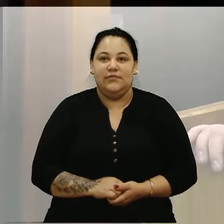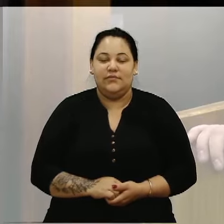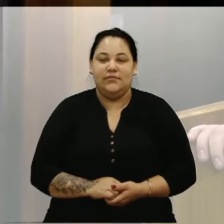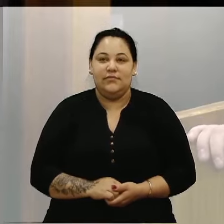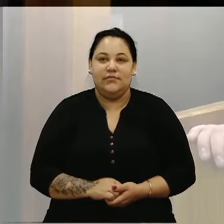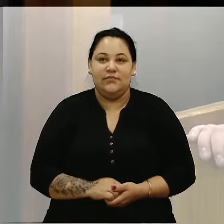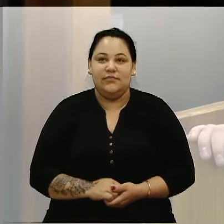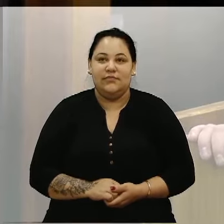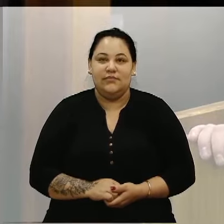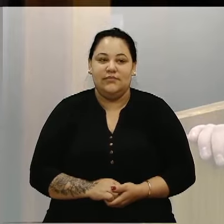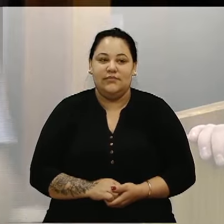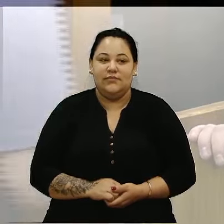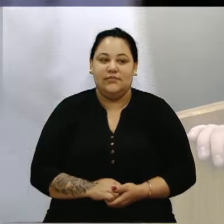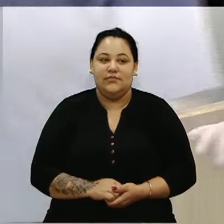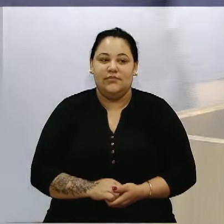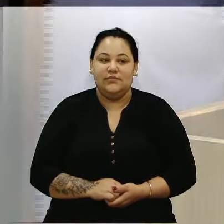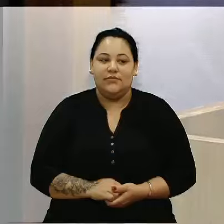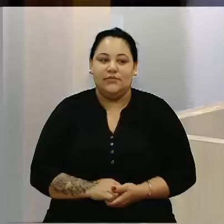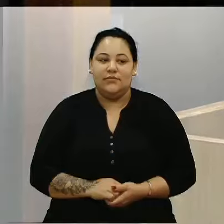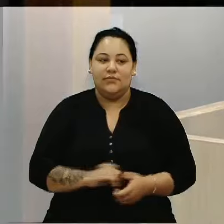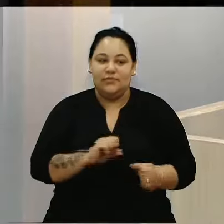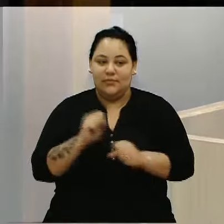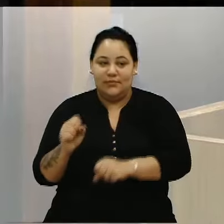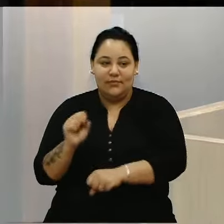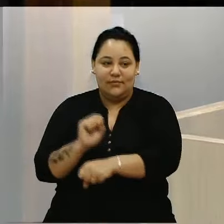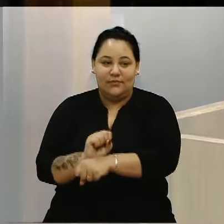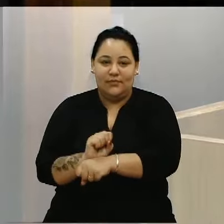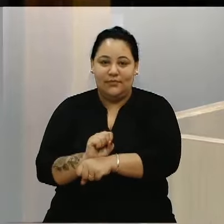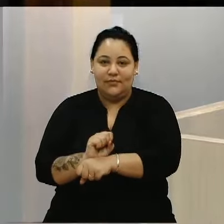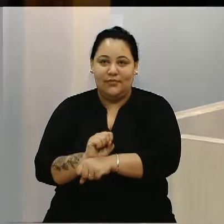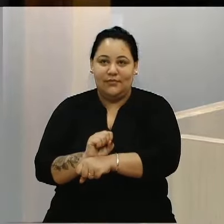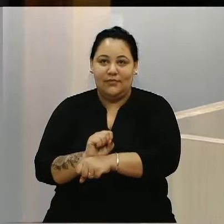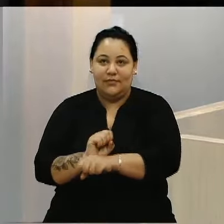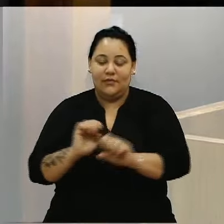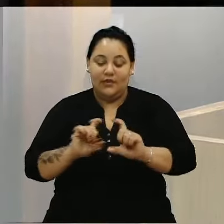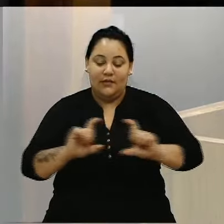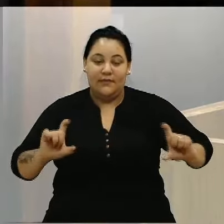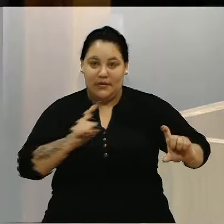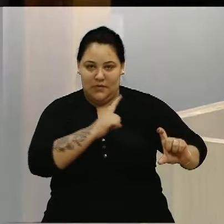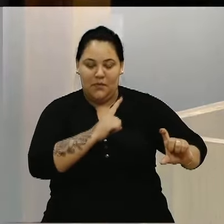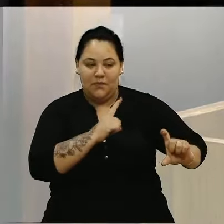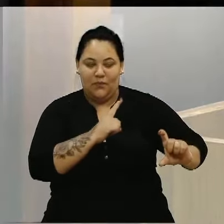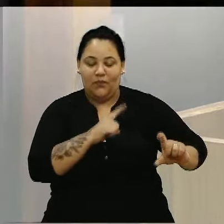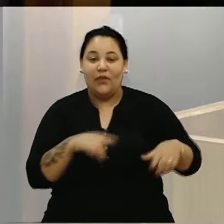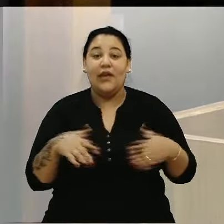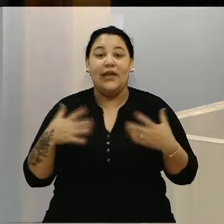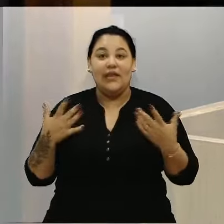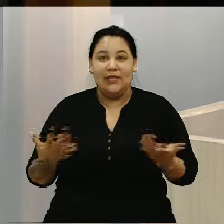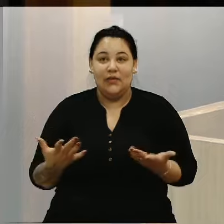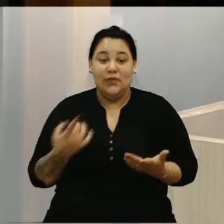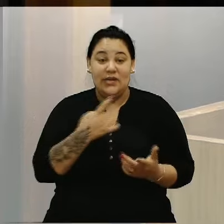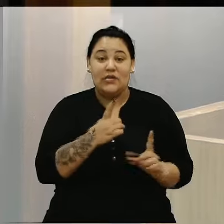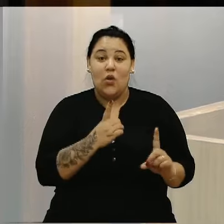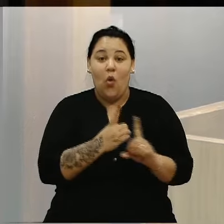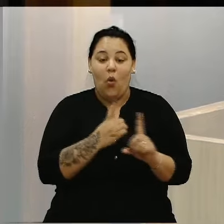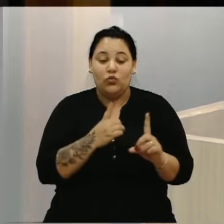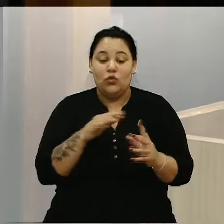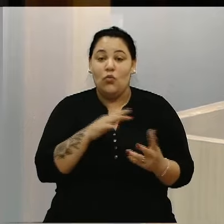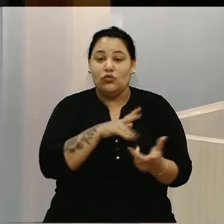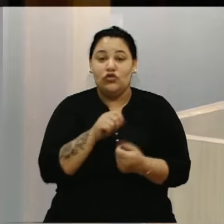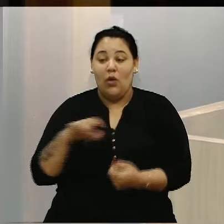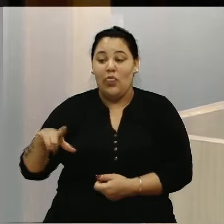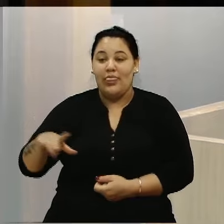Pode dar um pause nessa frase Então, a Cruzada Internacional Ela tem como